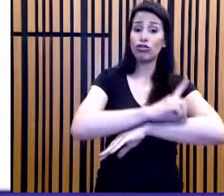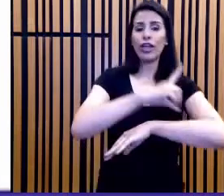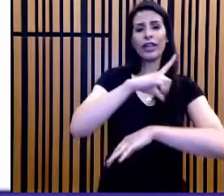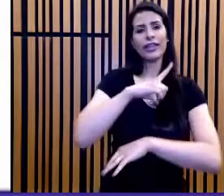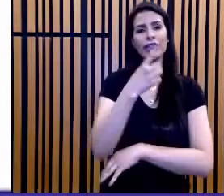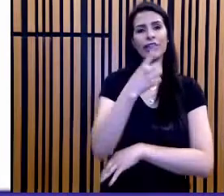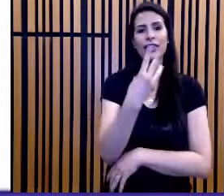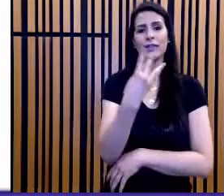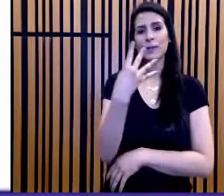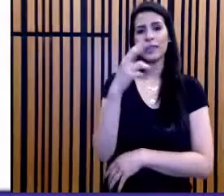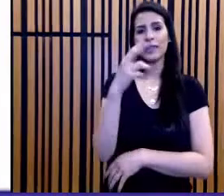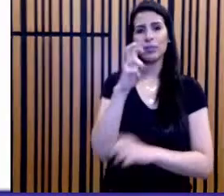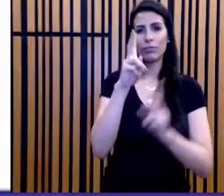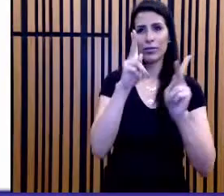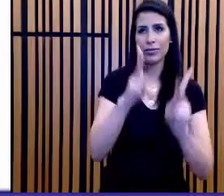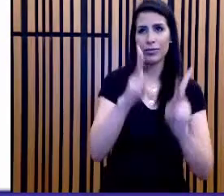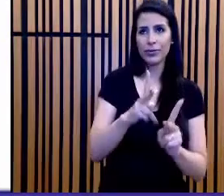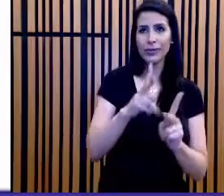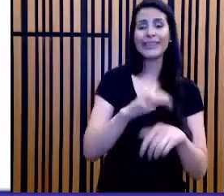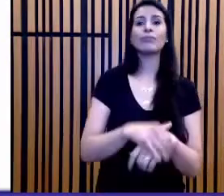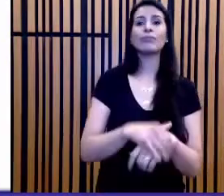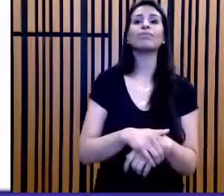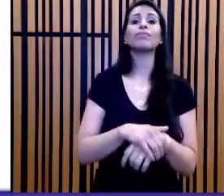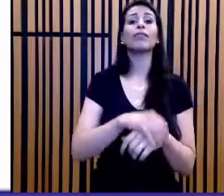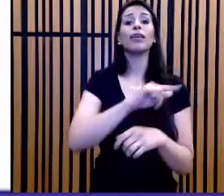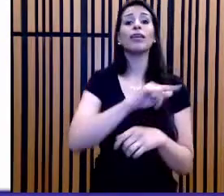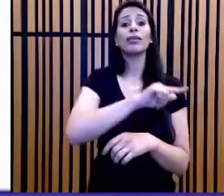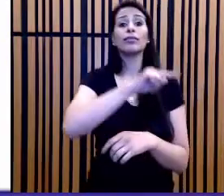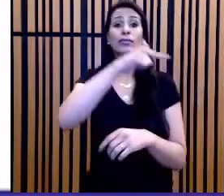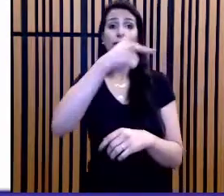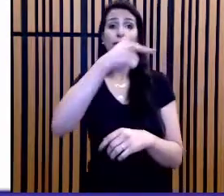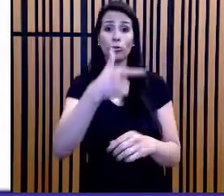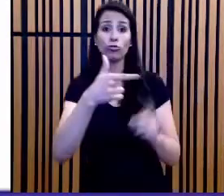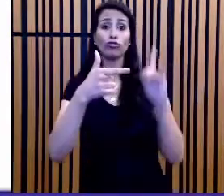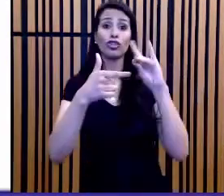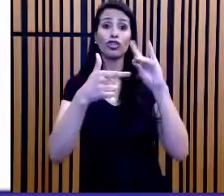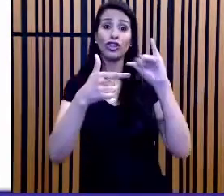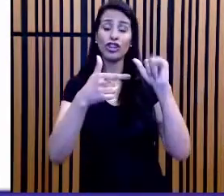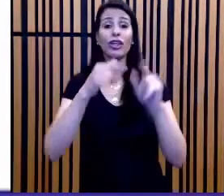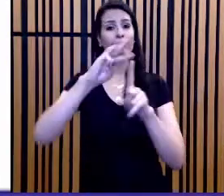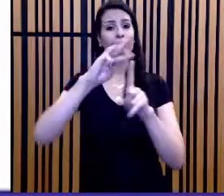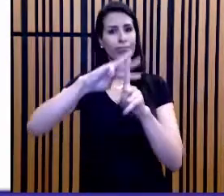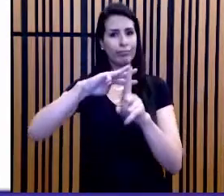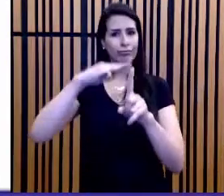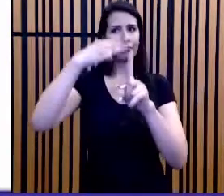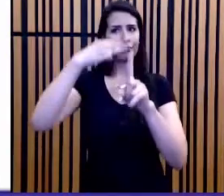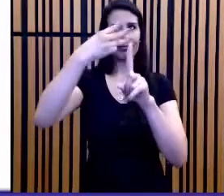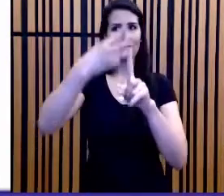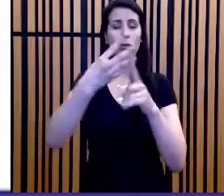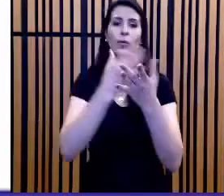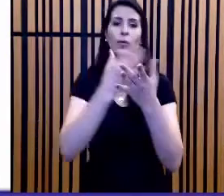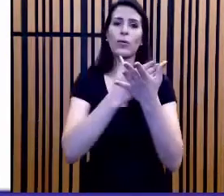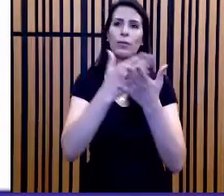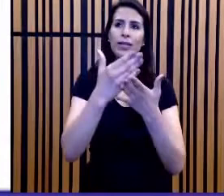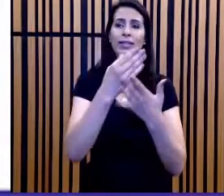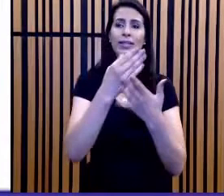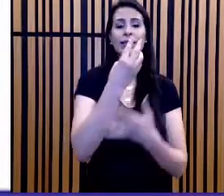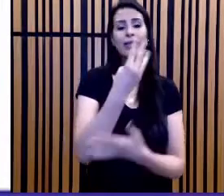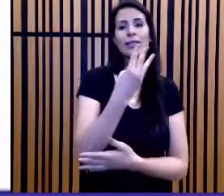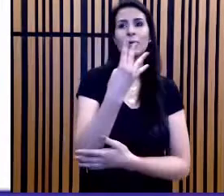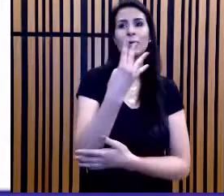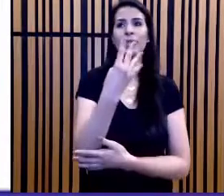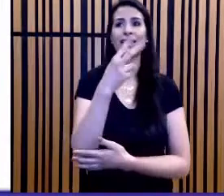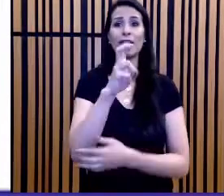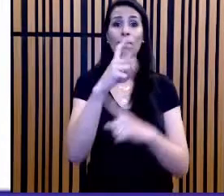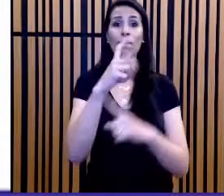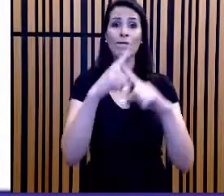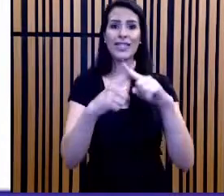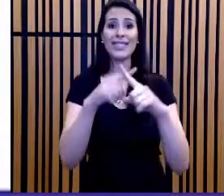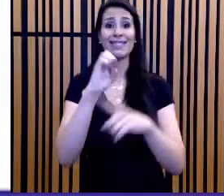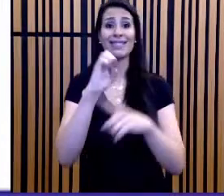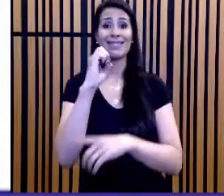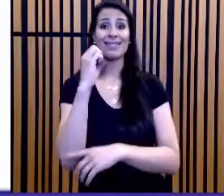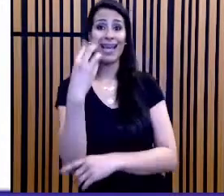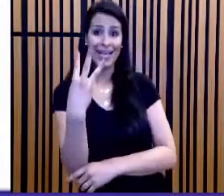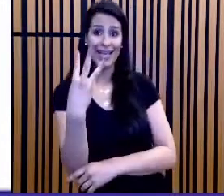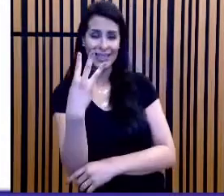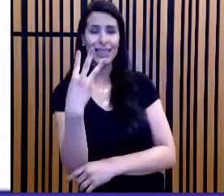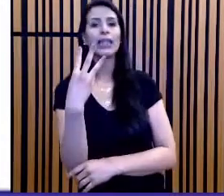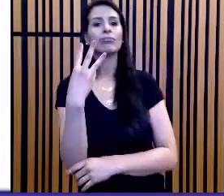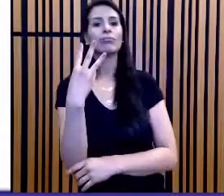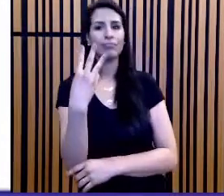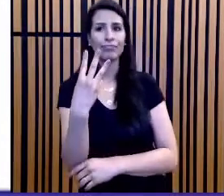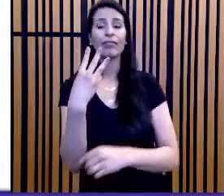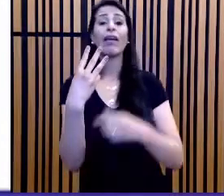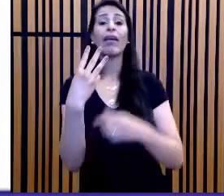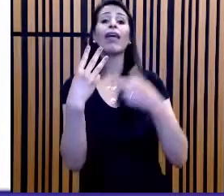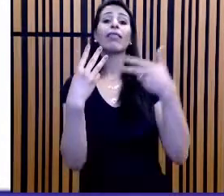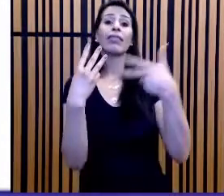pessoas. No segundo dia o número de pessoas triplica. Eu passo a ter 345 vezes 3. No terceiro dia o número de pessoas